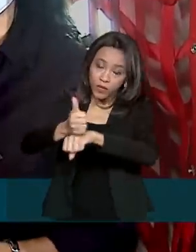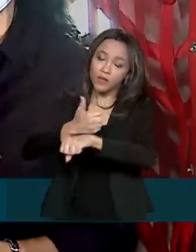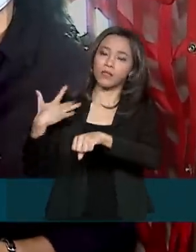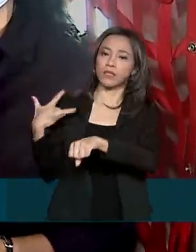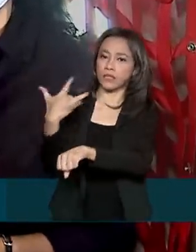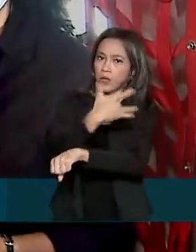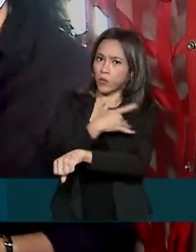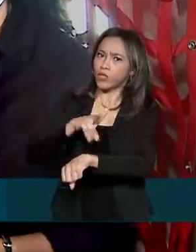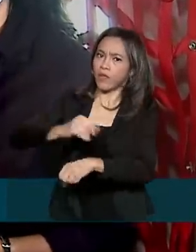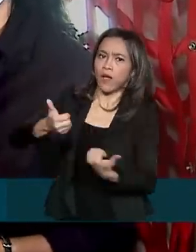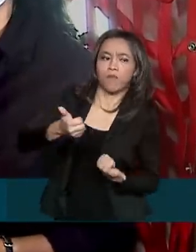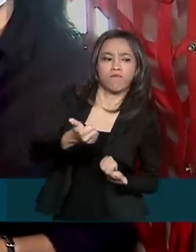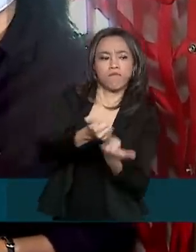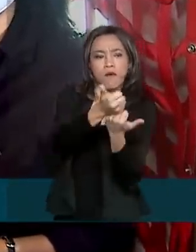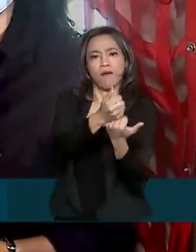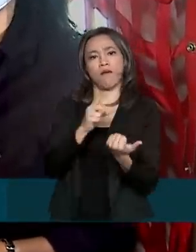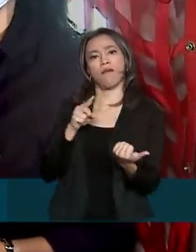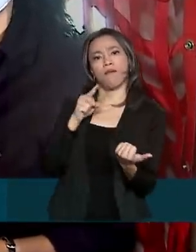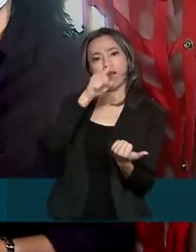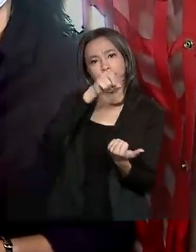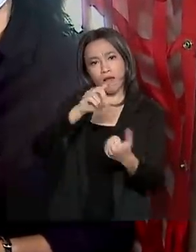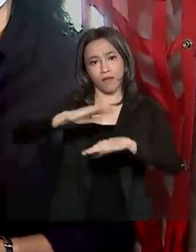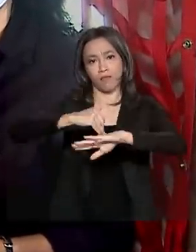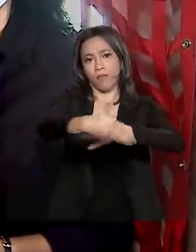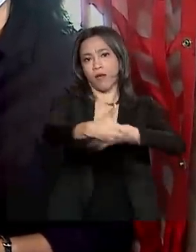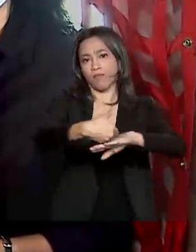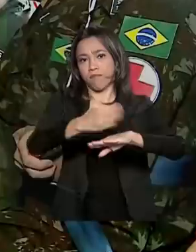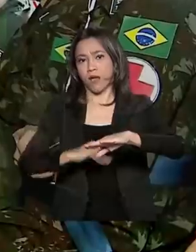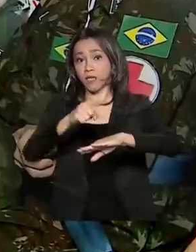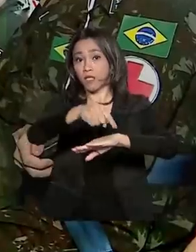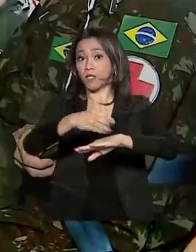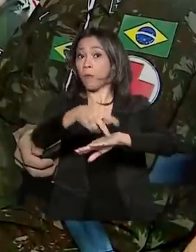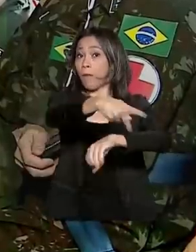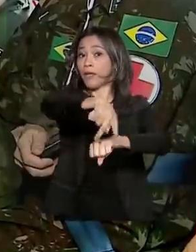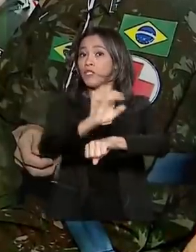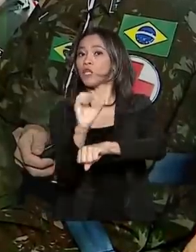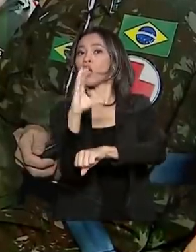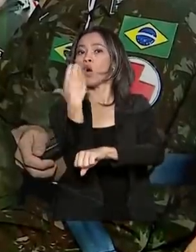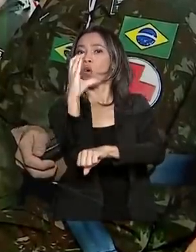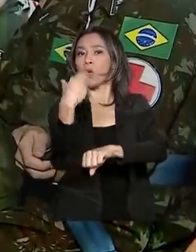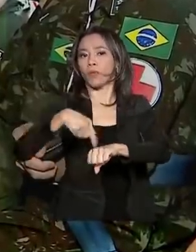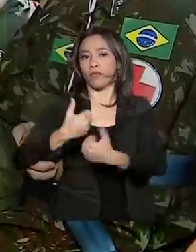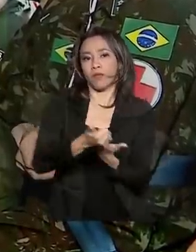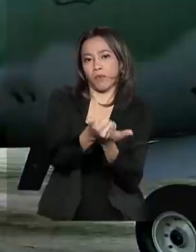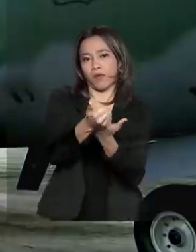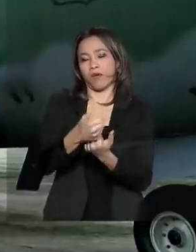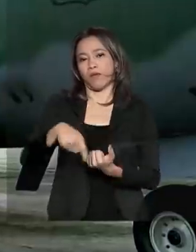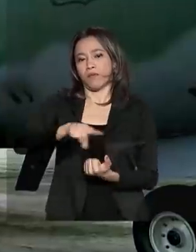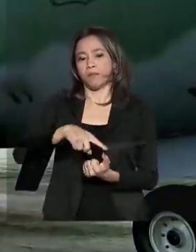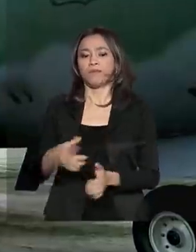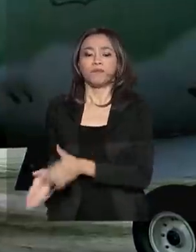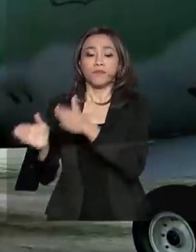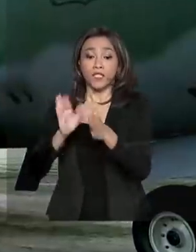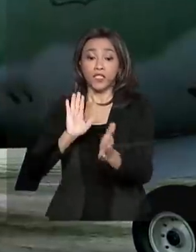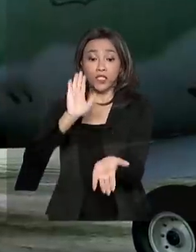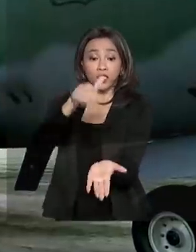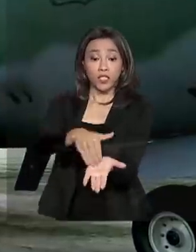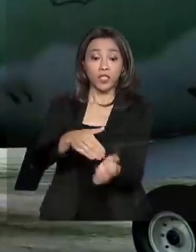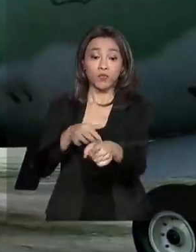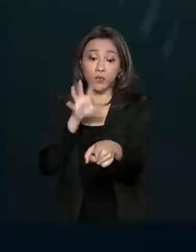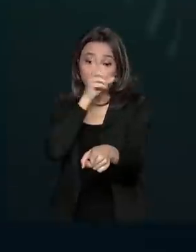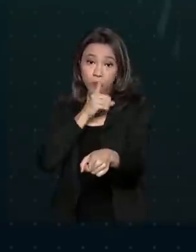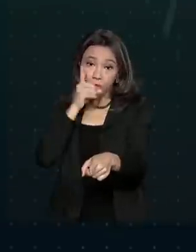o atendimento na fronteira do Brasil com a Colômbia. Chegamos a São Gabriel da Cachoeira já no fim da tarde de